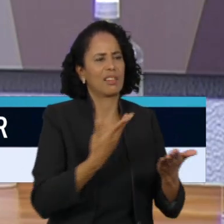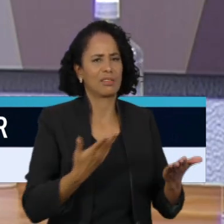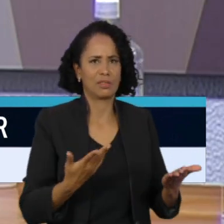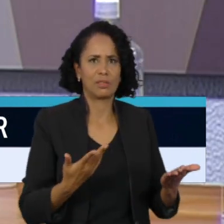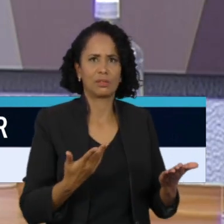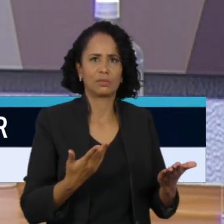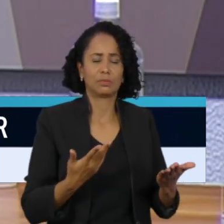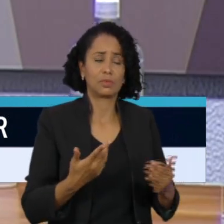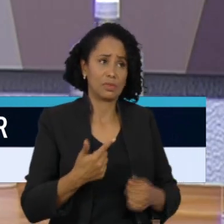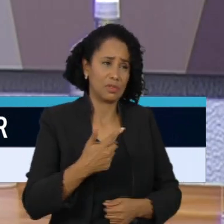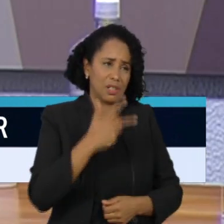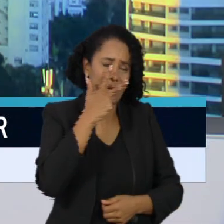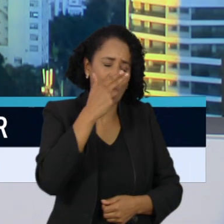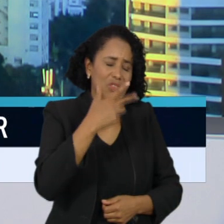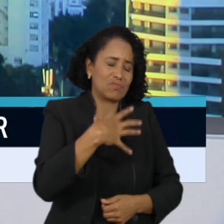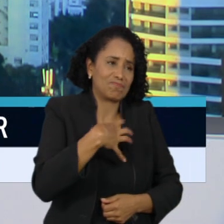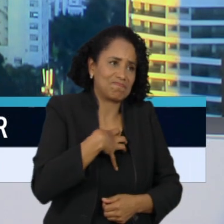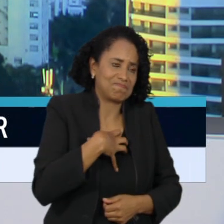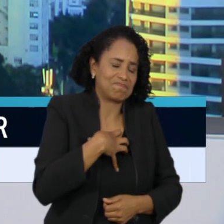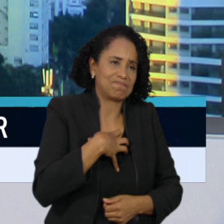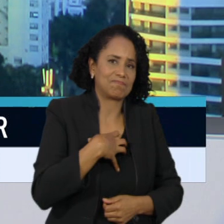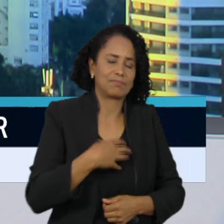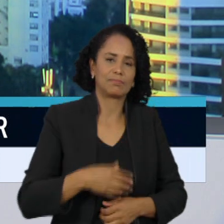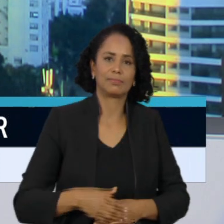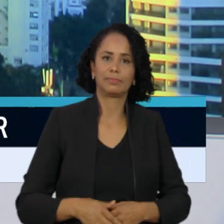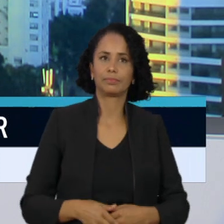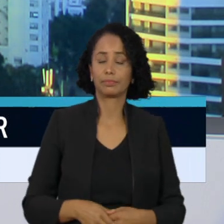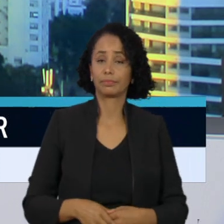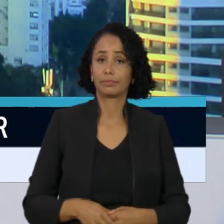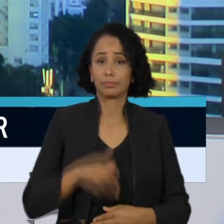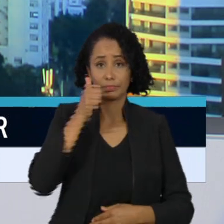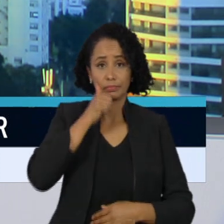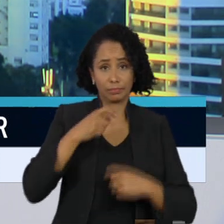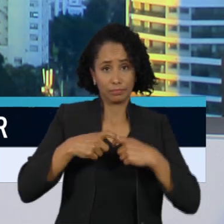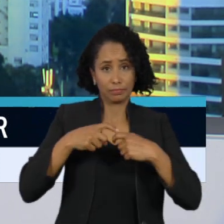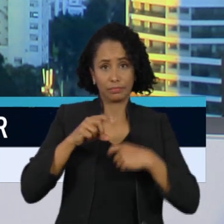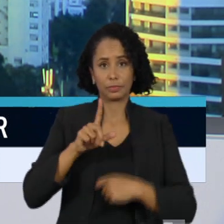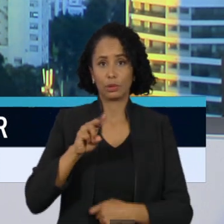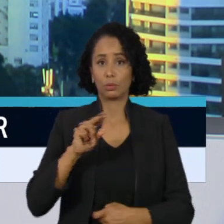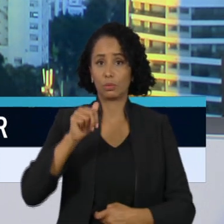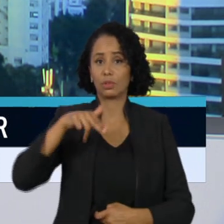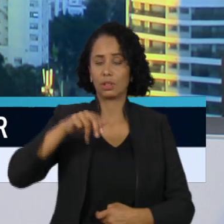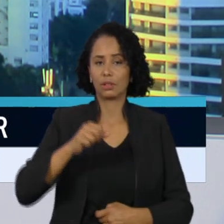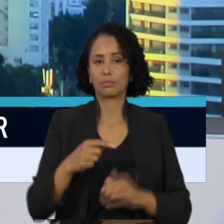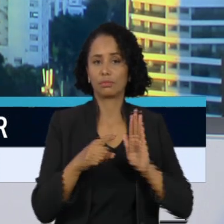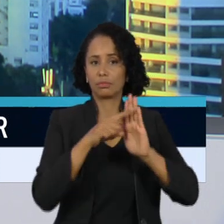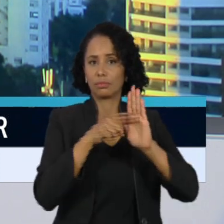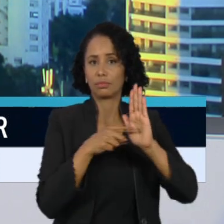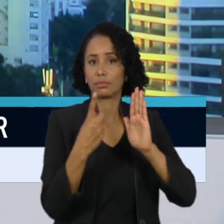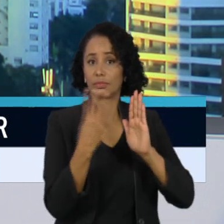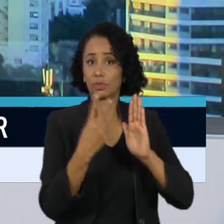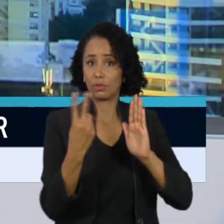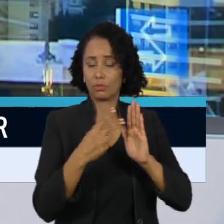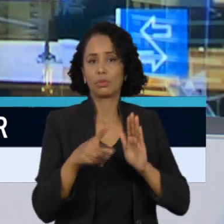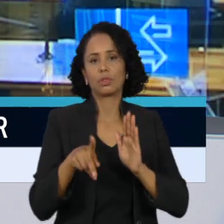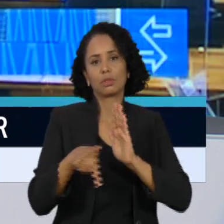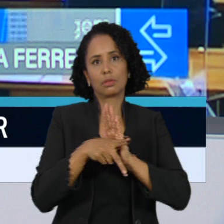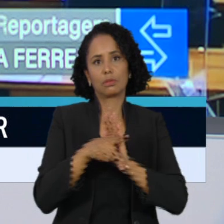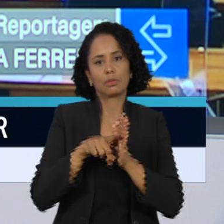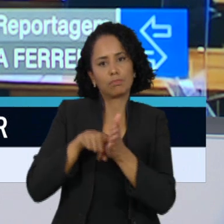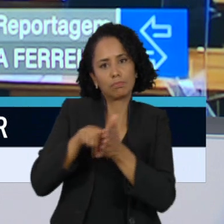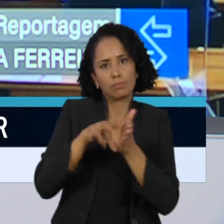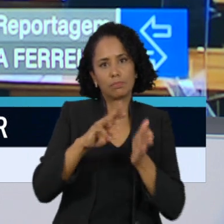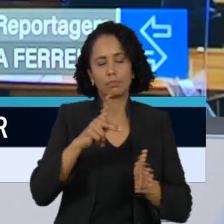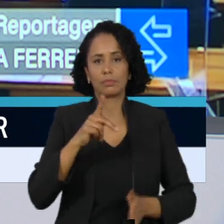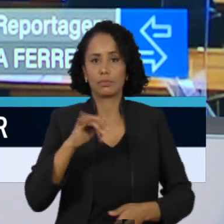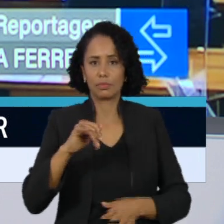mim, me dói. A infectologista Luana Araújo, a 12ª testemunha ouvida pela CPI da pandemia no Senado.